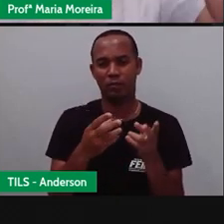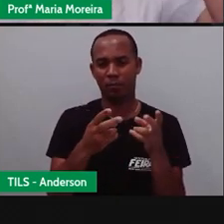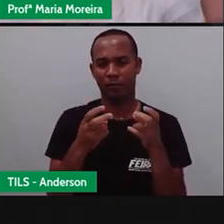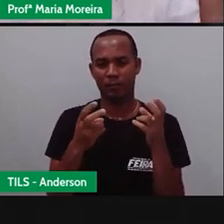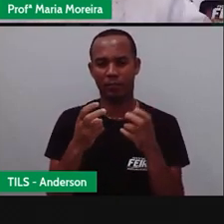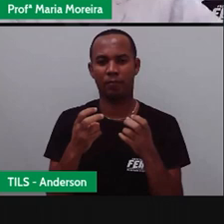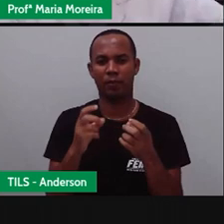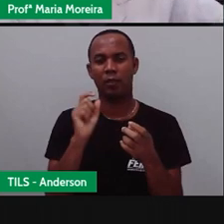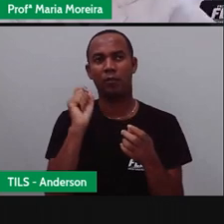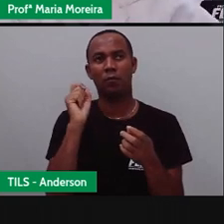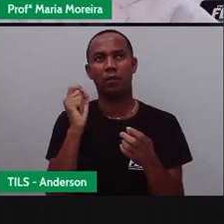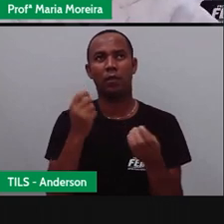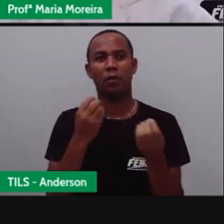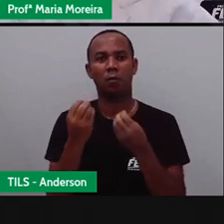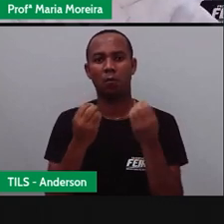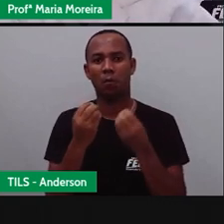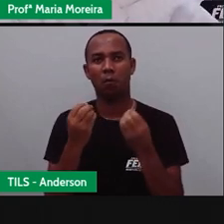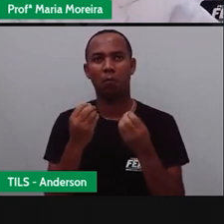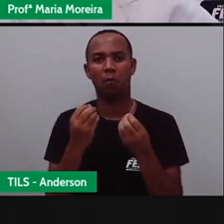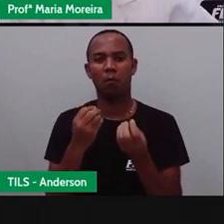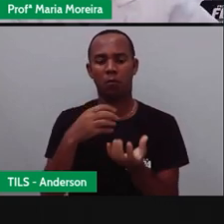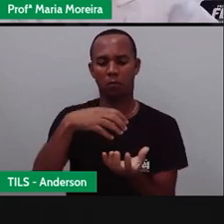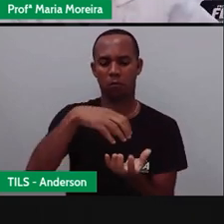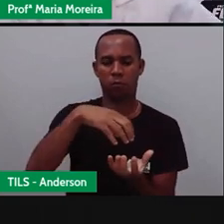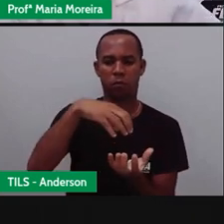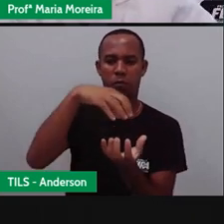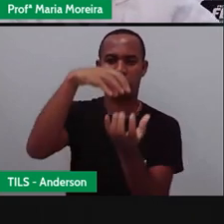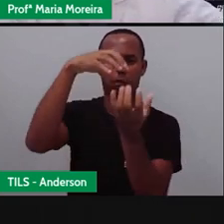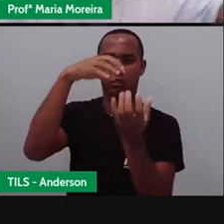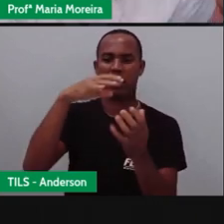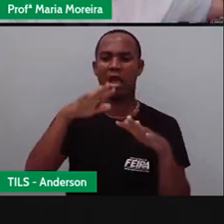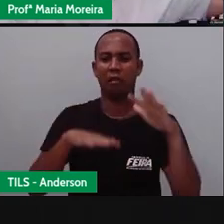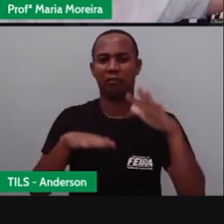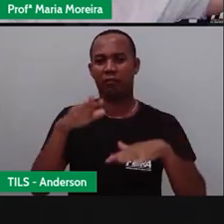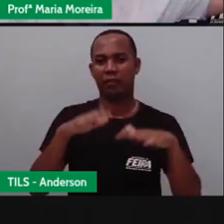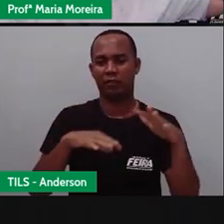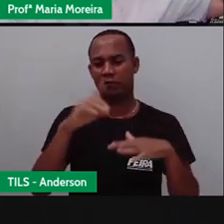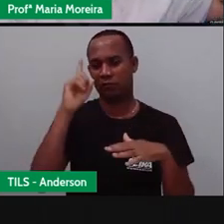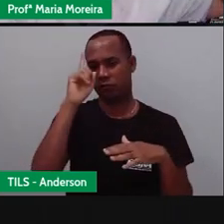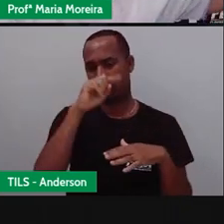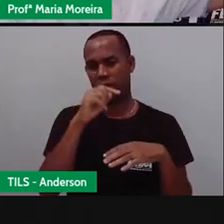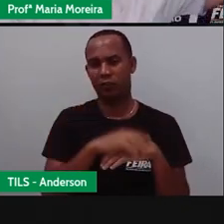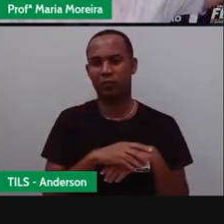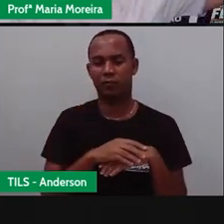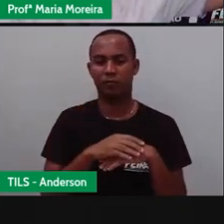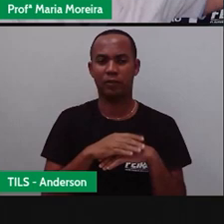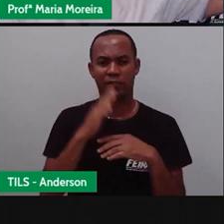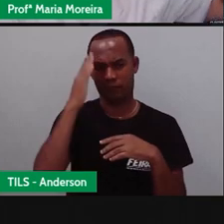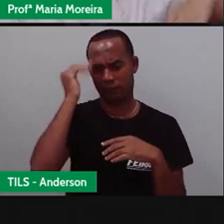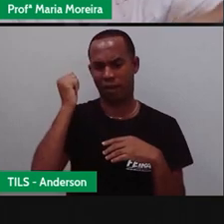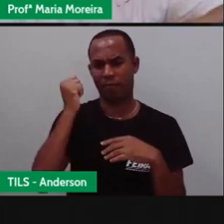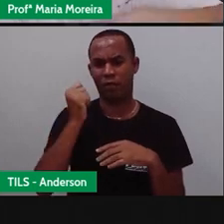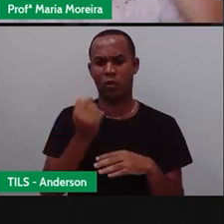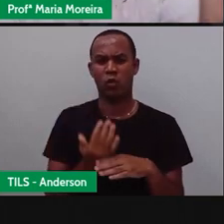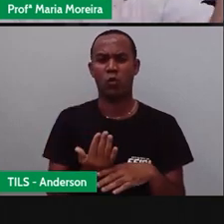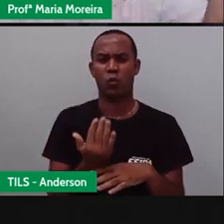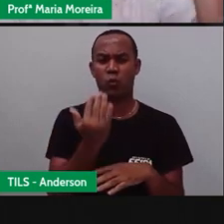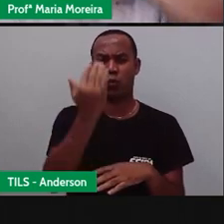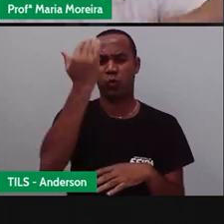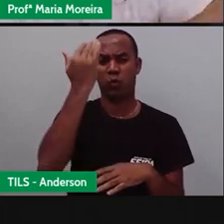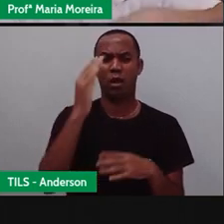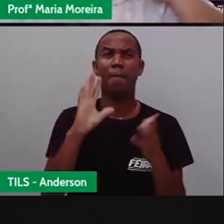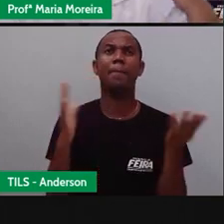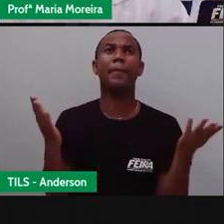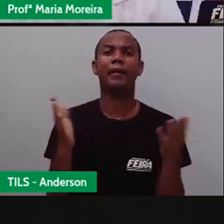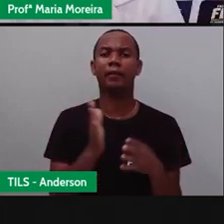gente alçou voa aqui com o balão, mas fica meio difícil aí saber para que lado a gente vai. A sabe que vai subir, mas para que lado você vai para a